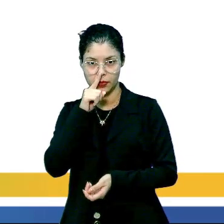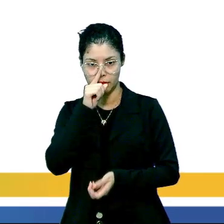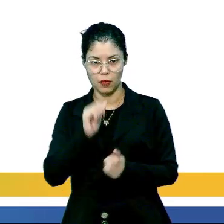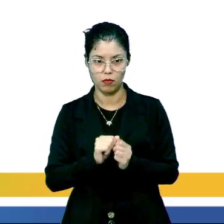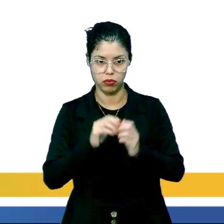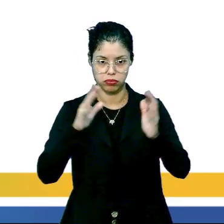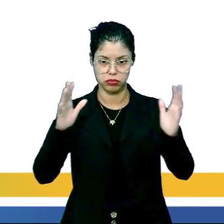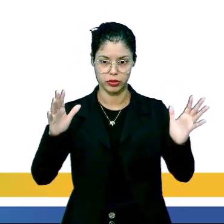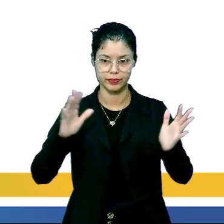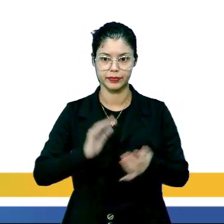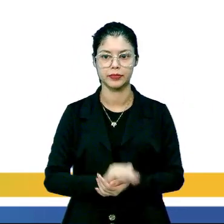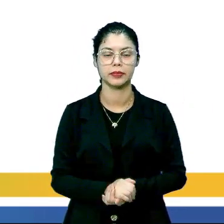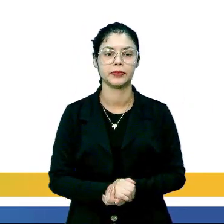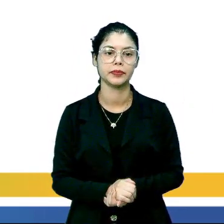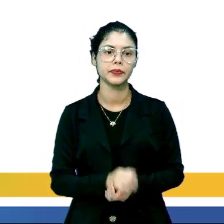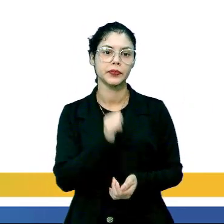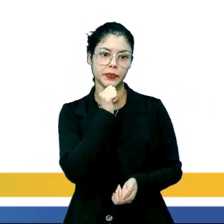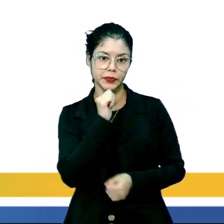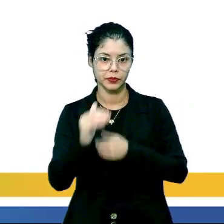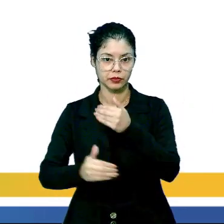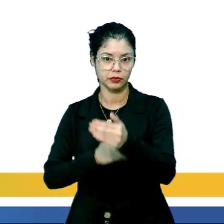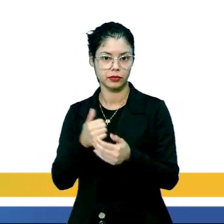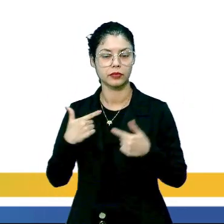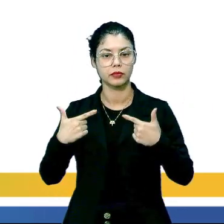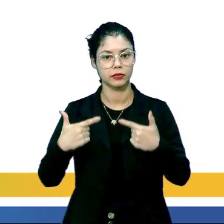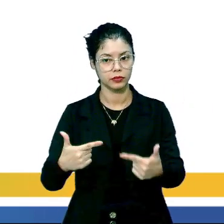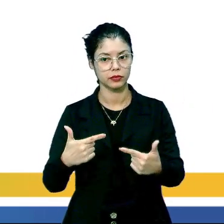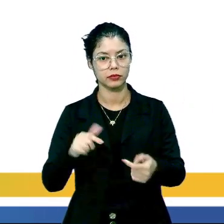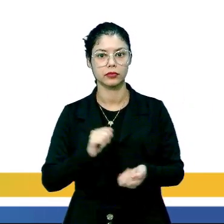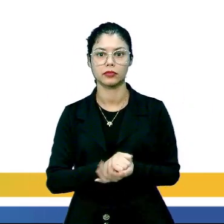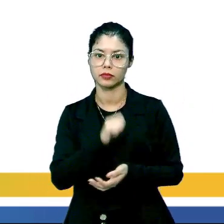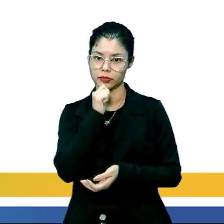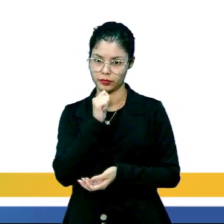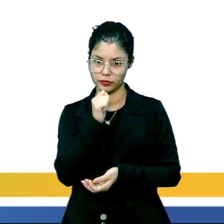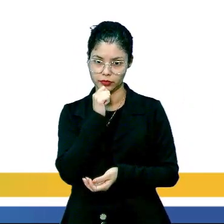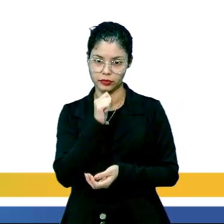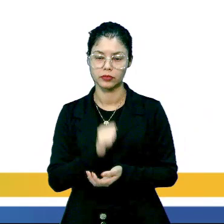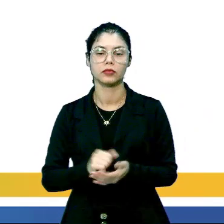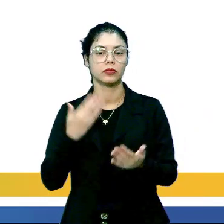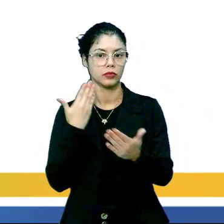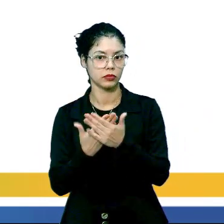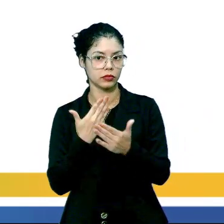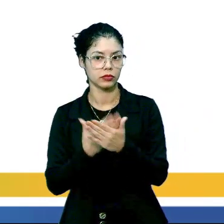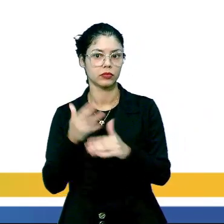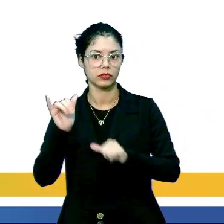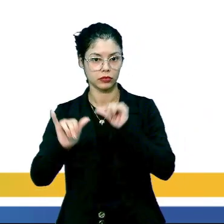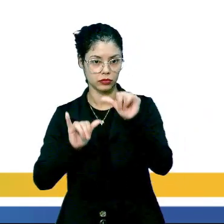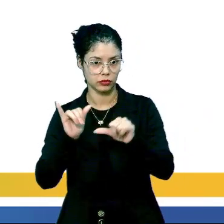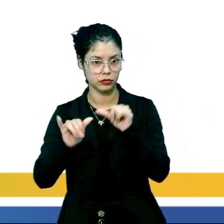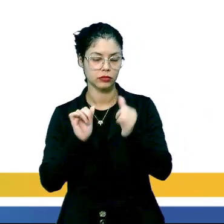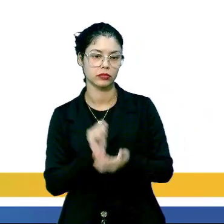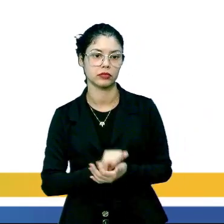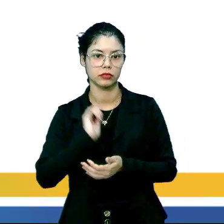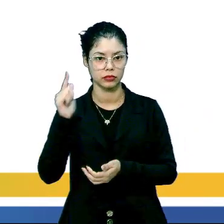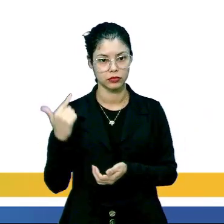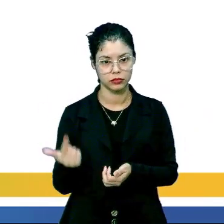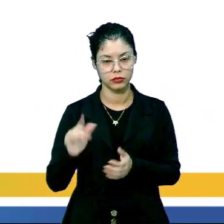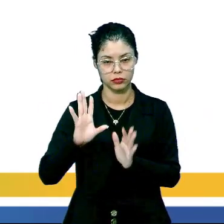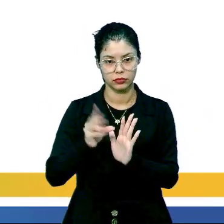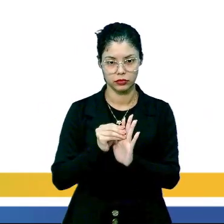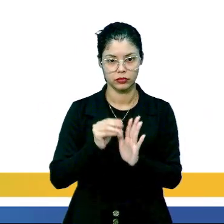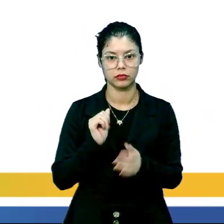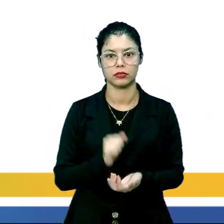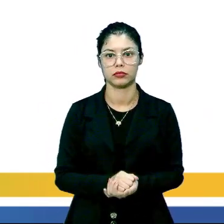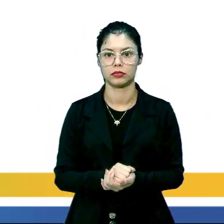nucleares. Além do desenvolvimento de armas, os estudos sobre radioatividade levaram-na a outra aplicação citada no